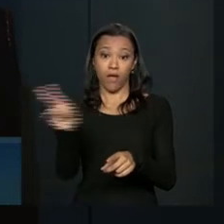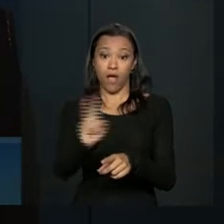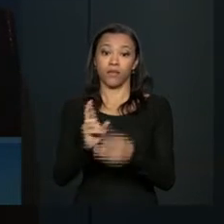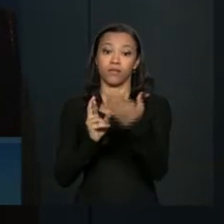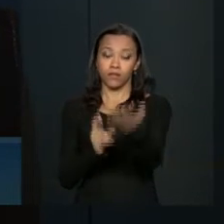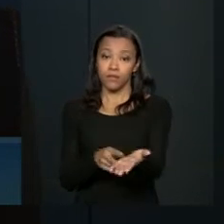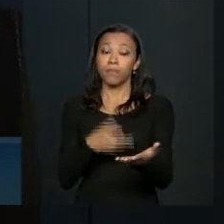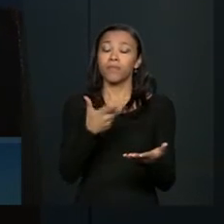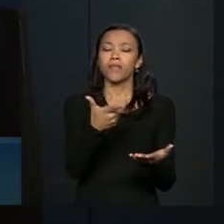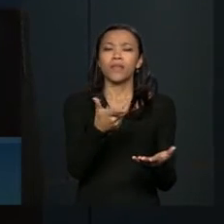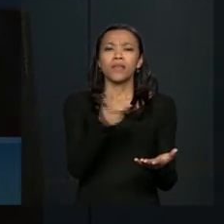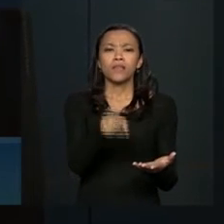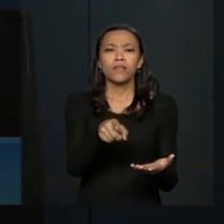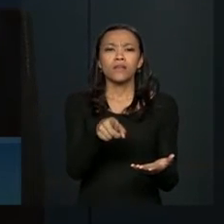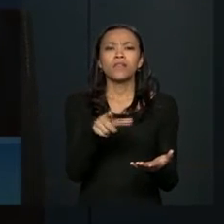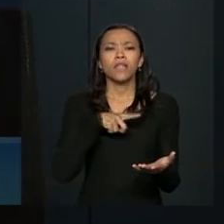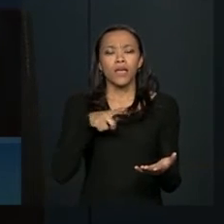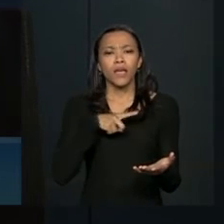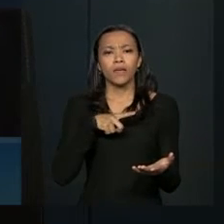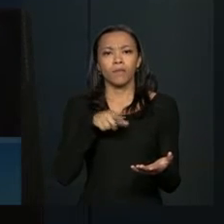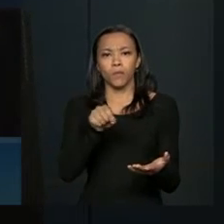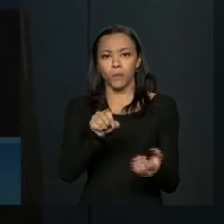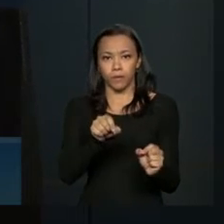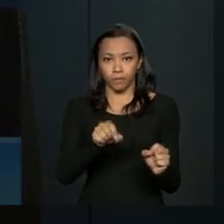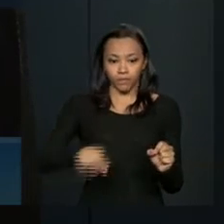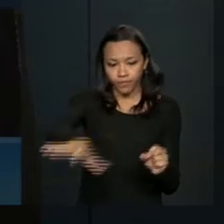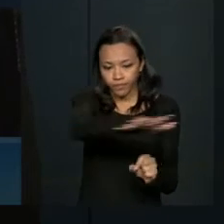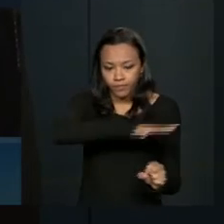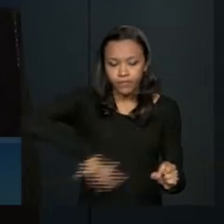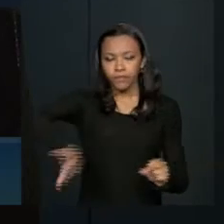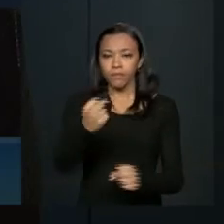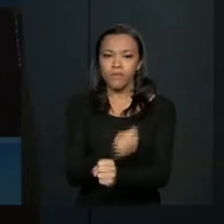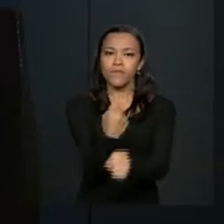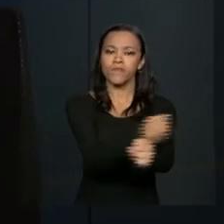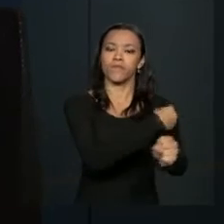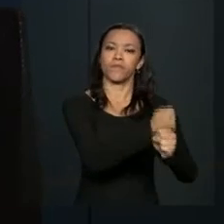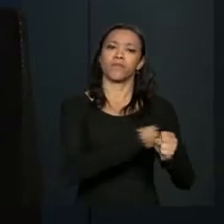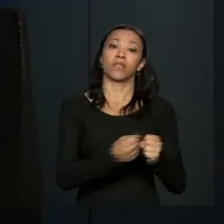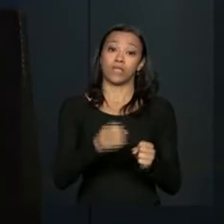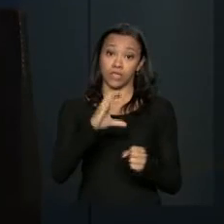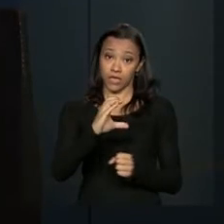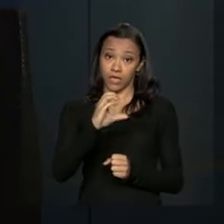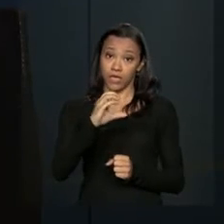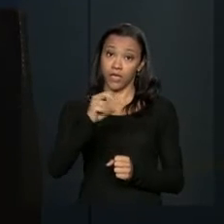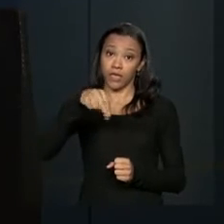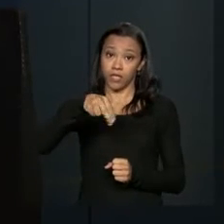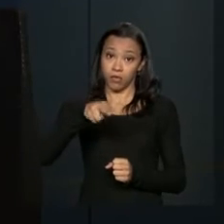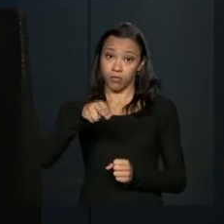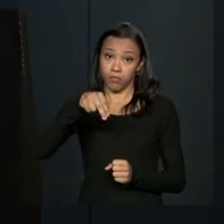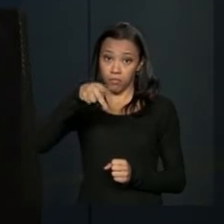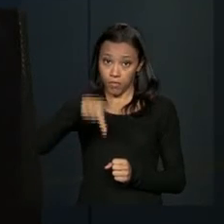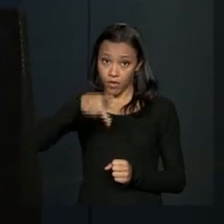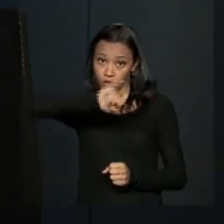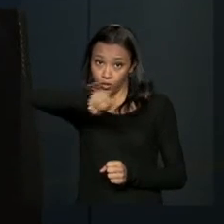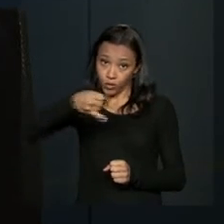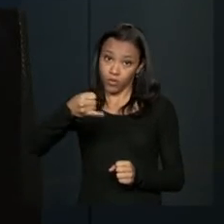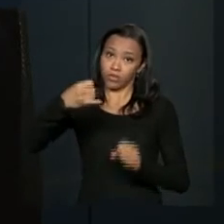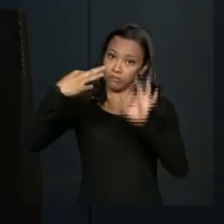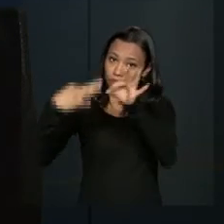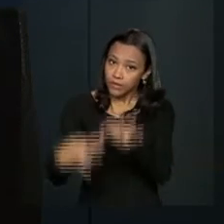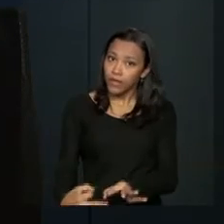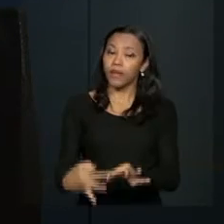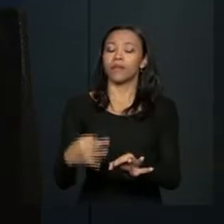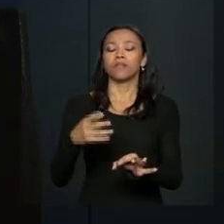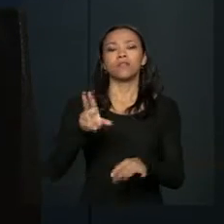de existência, que prevejam em seu estatuto atuação na área habitacional, que estejam com CNPJ regular, e que tenham organizado essa